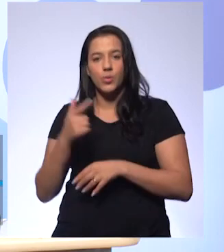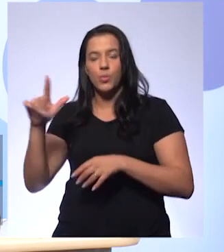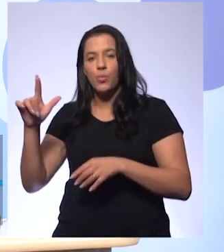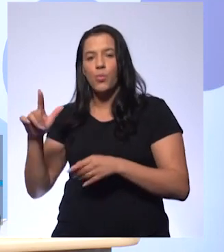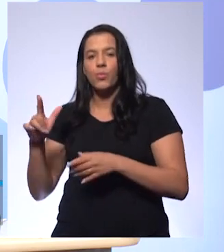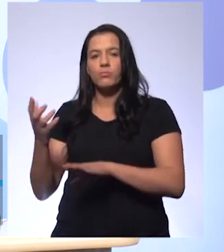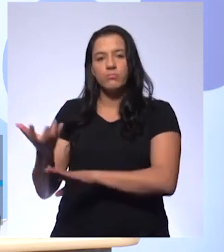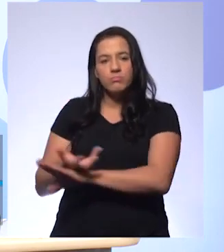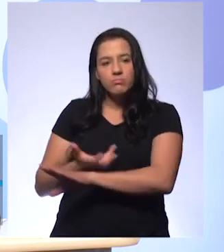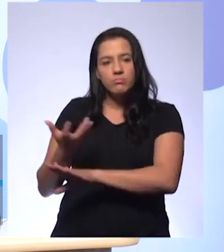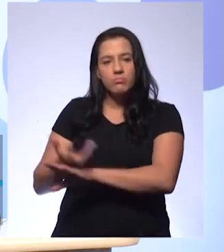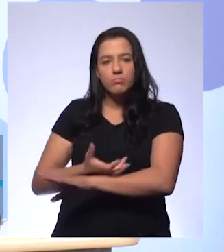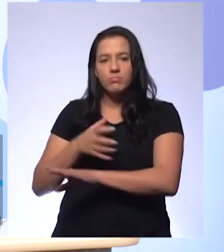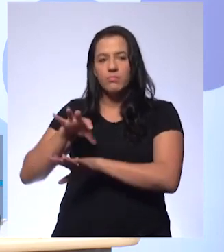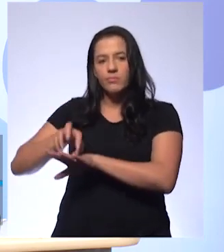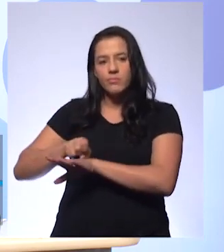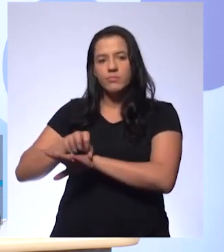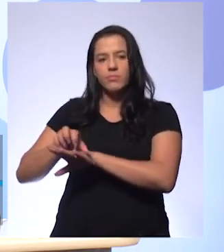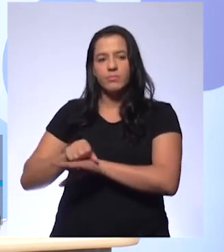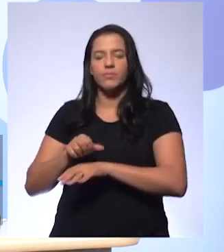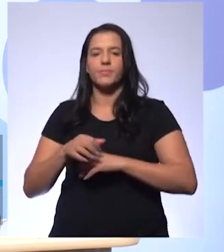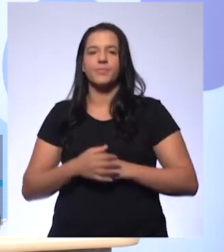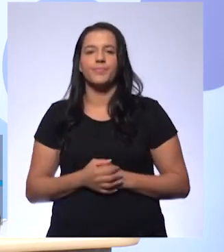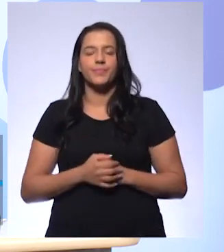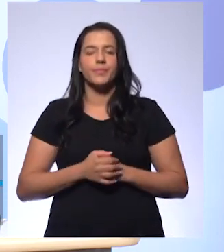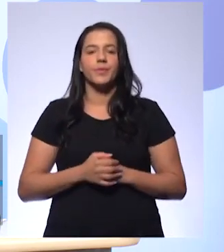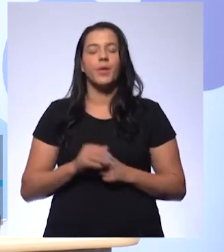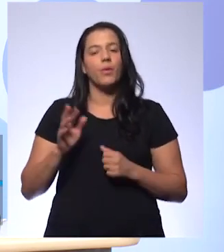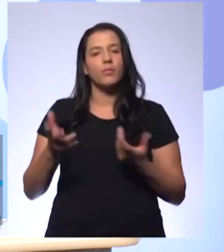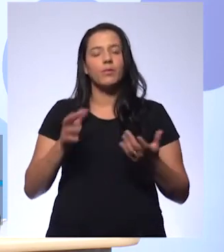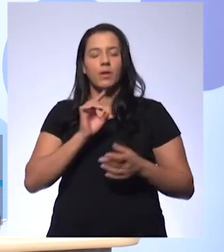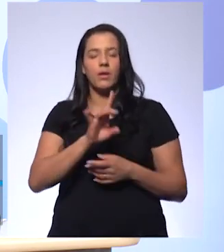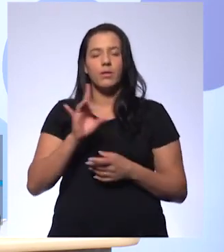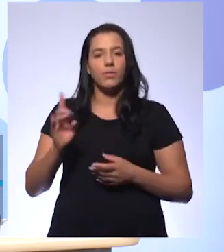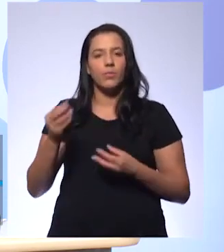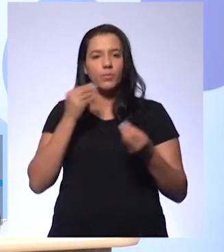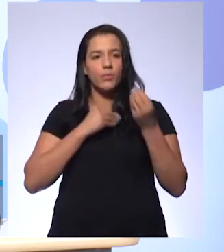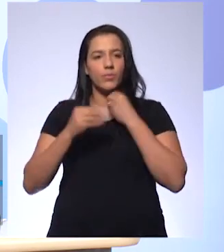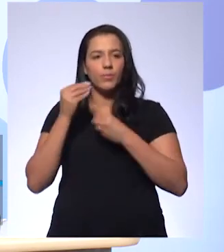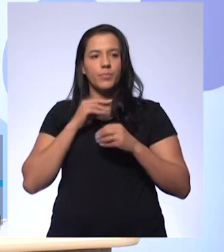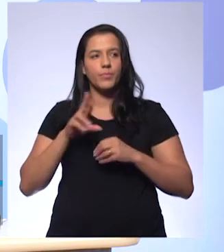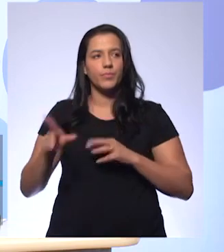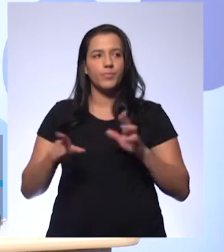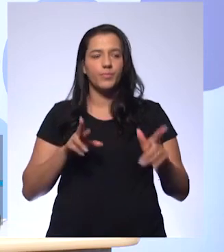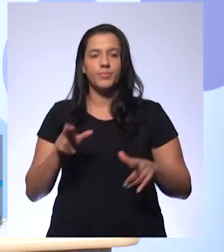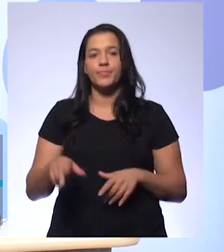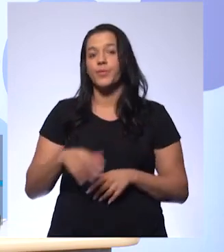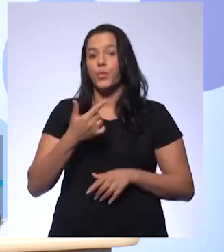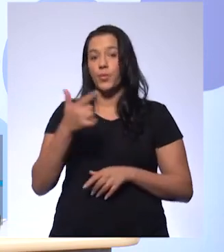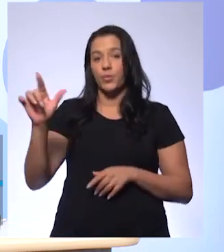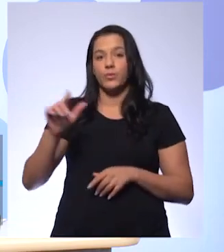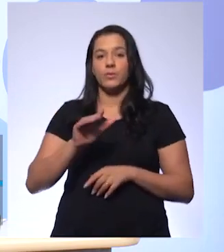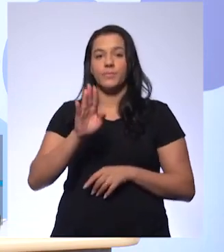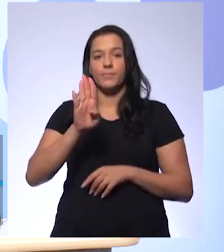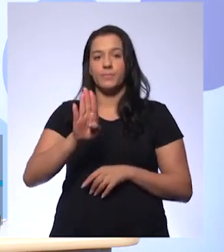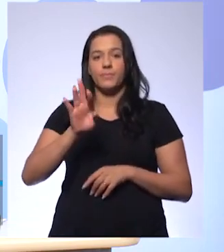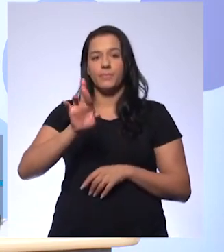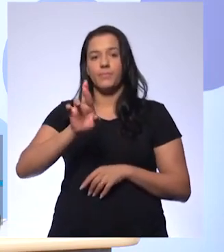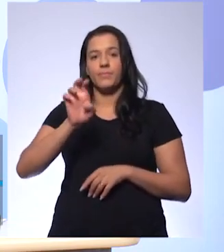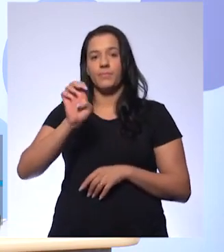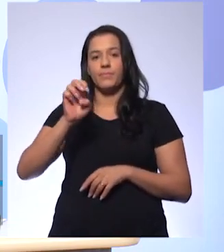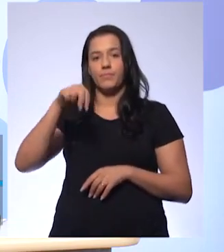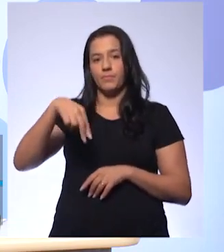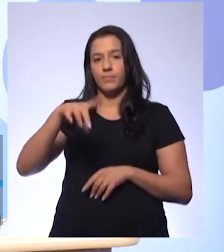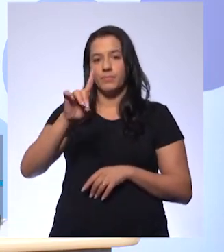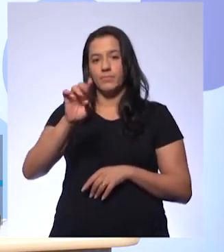que resposta que nos remete a um pensamento. Bom, a Brenda, que eles viveram há muito tempo na